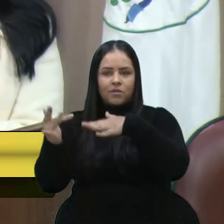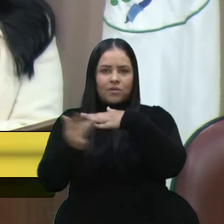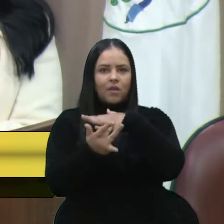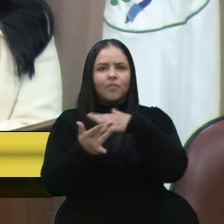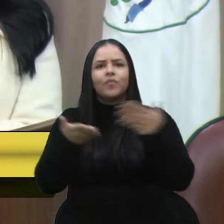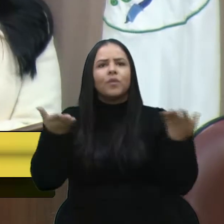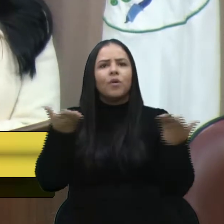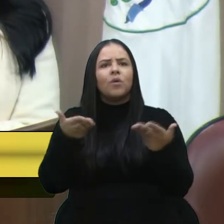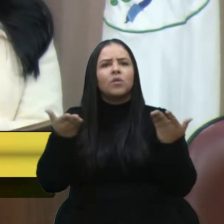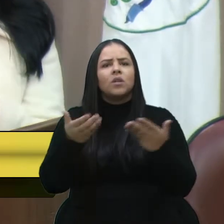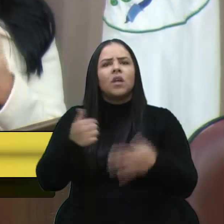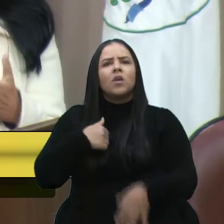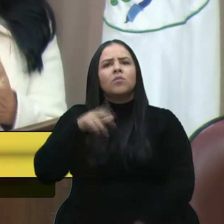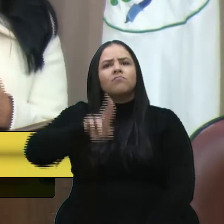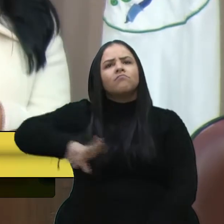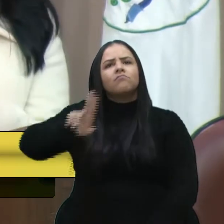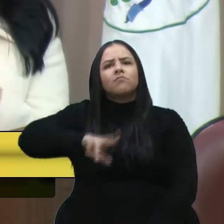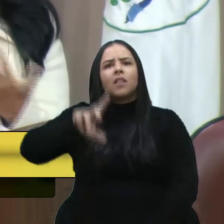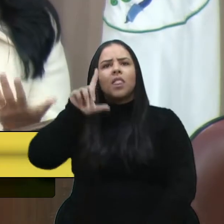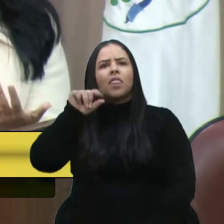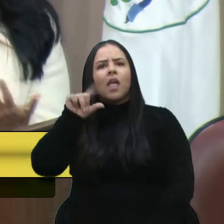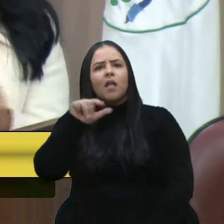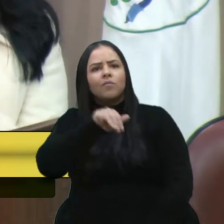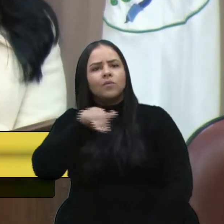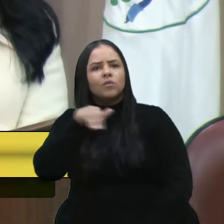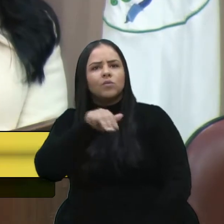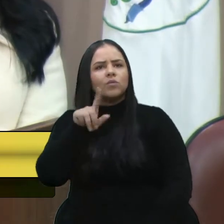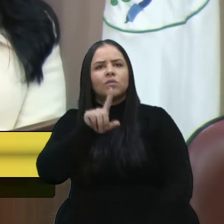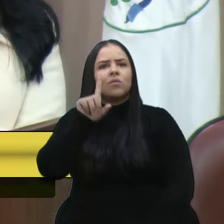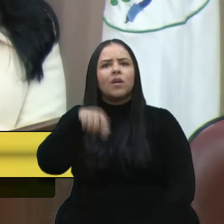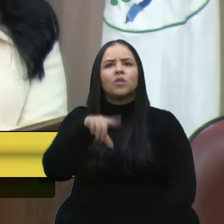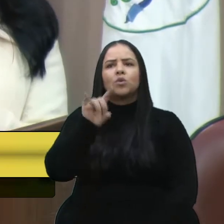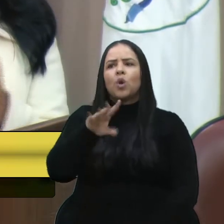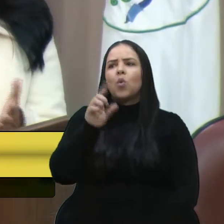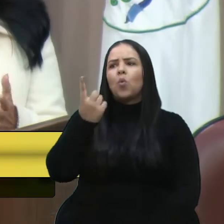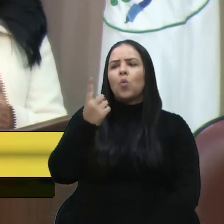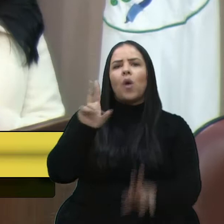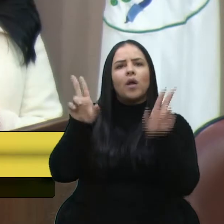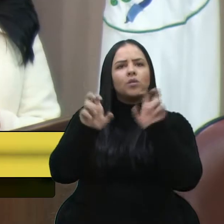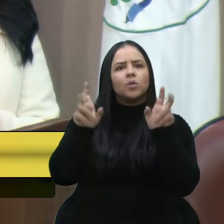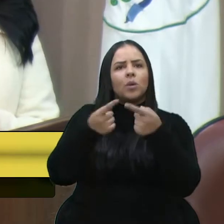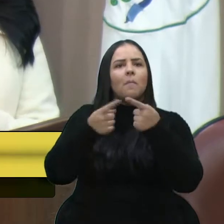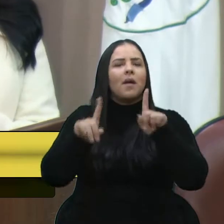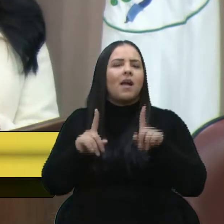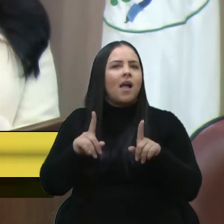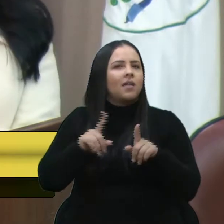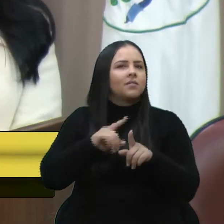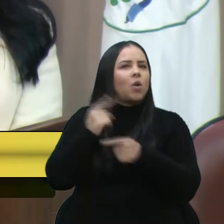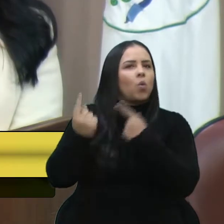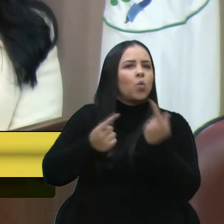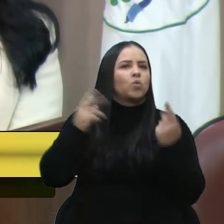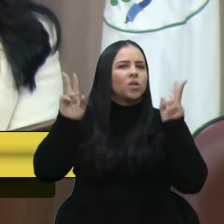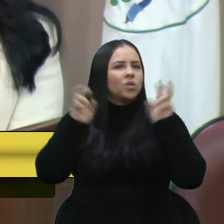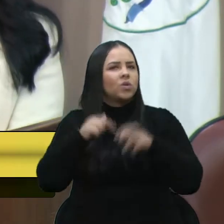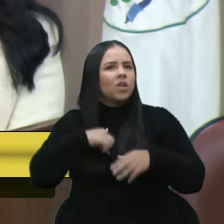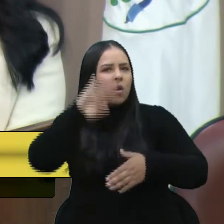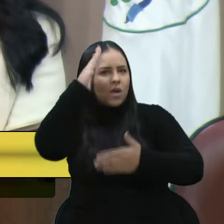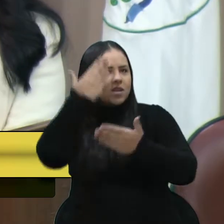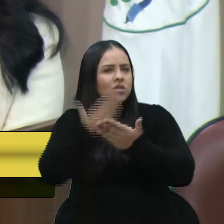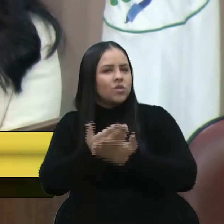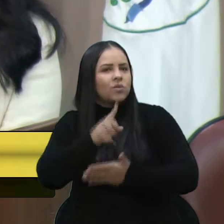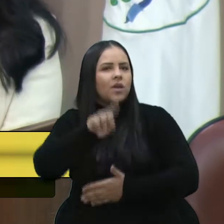ocupar esses dez minutos para falar não de um tema só, mas para trazer alguns assuntos que eu considero pertinentes.